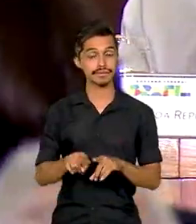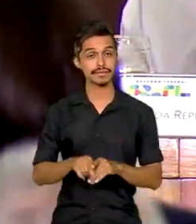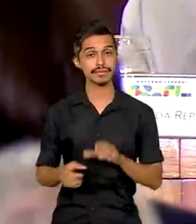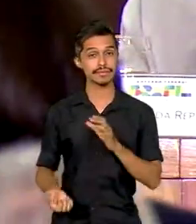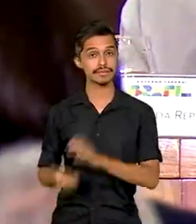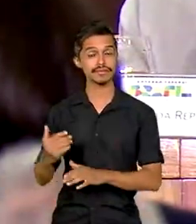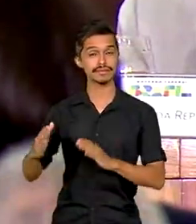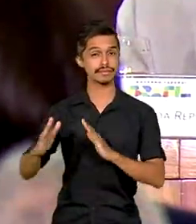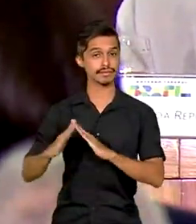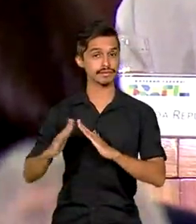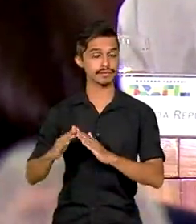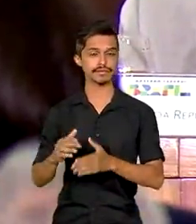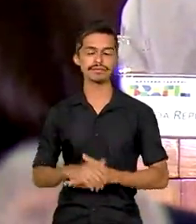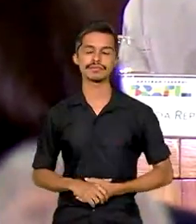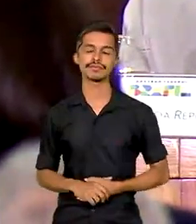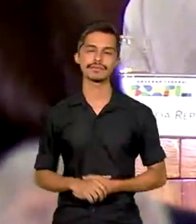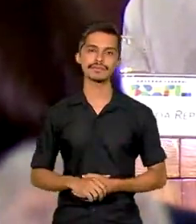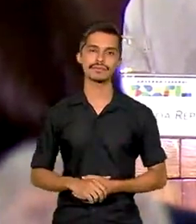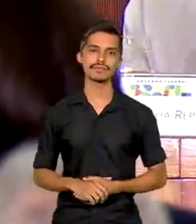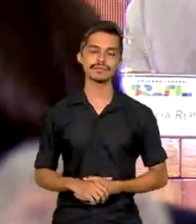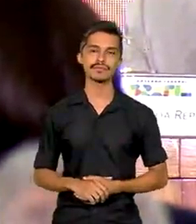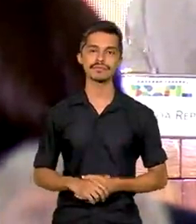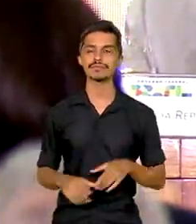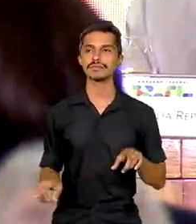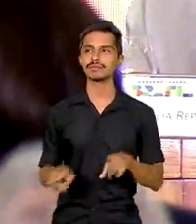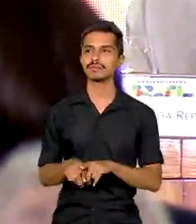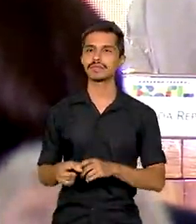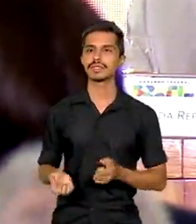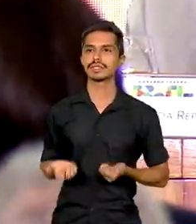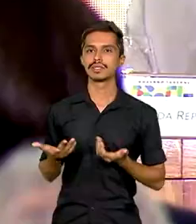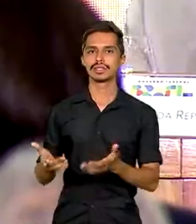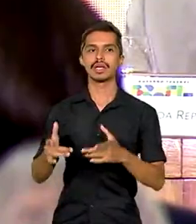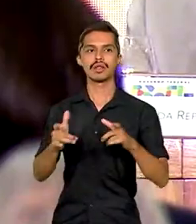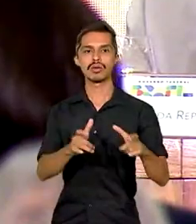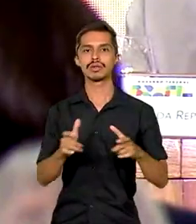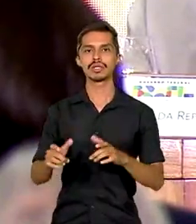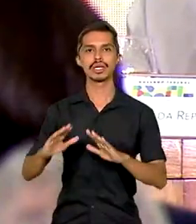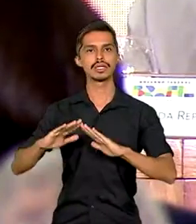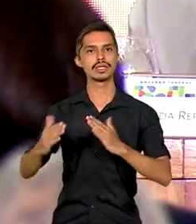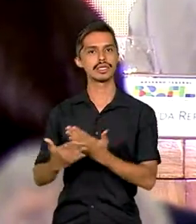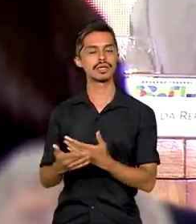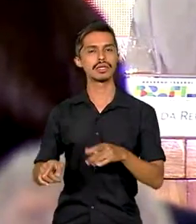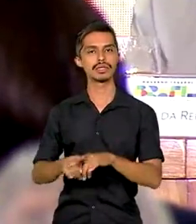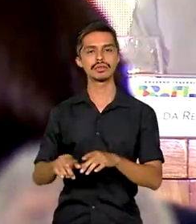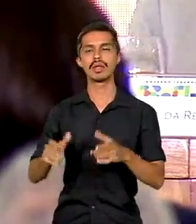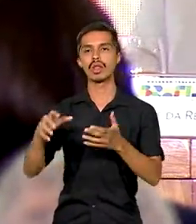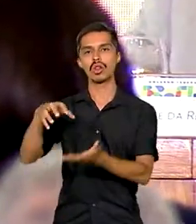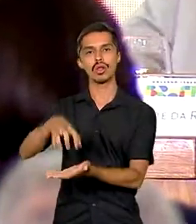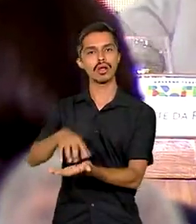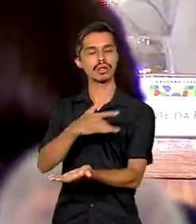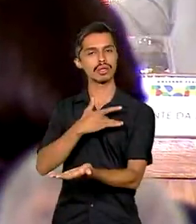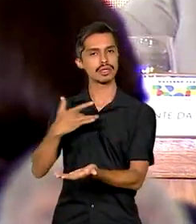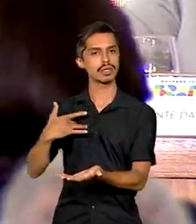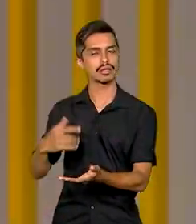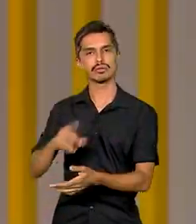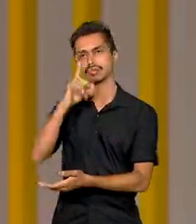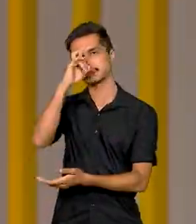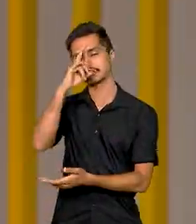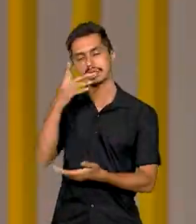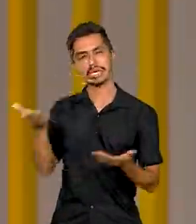moradia, de gerar e dar espaços para escolas, unidades de saúde, hospitais.